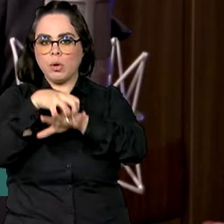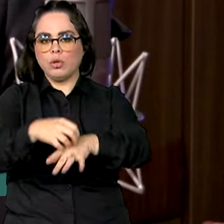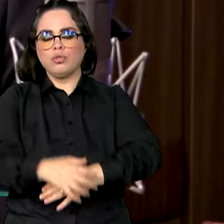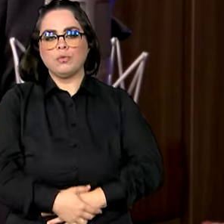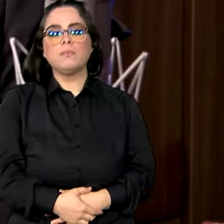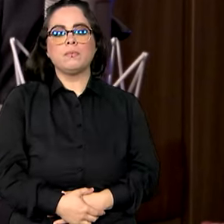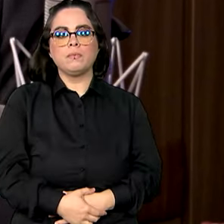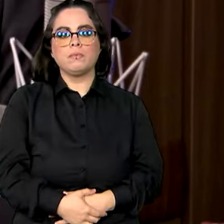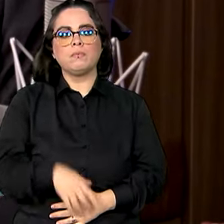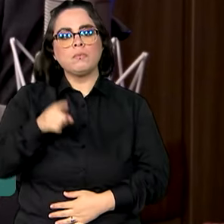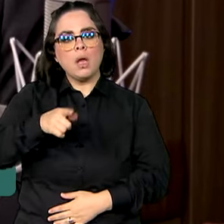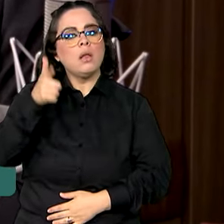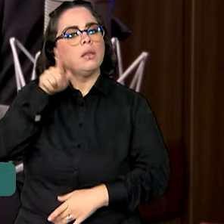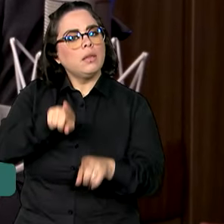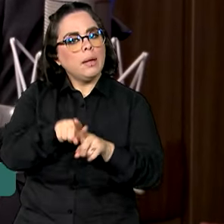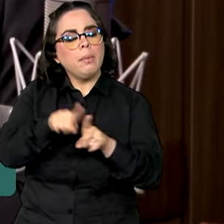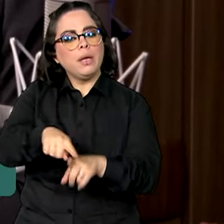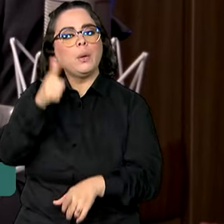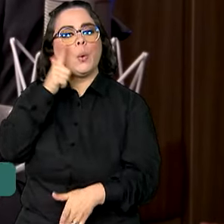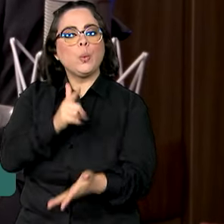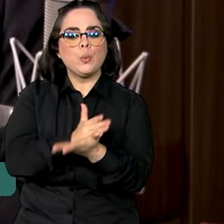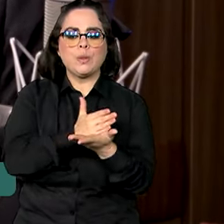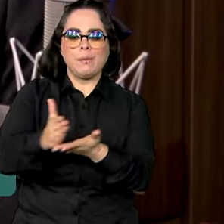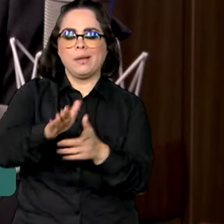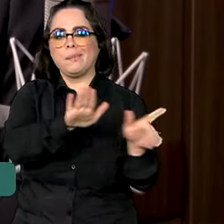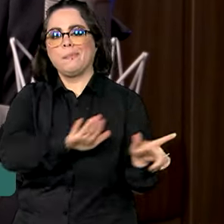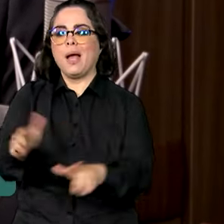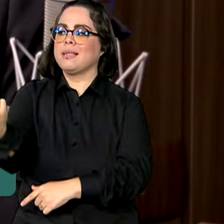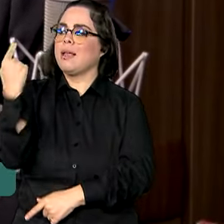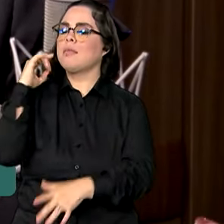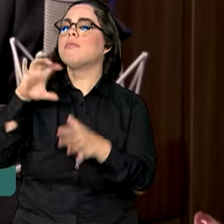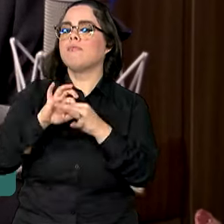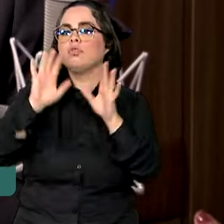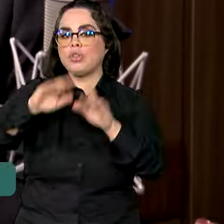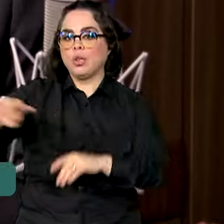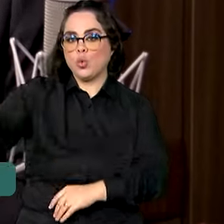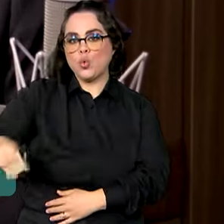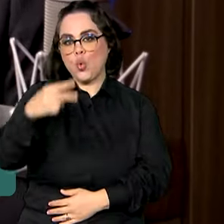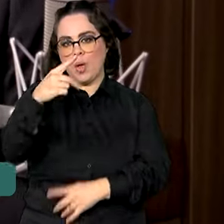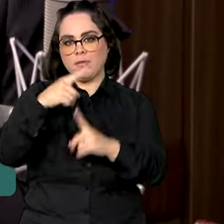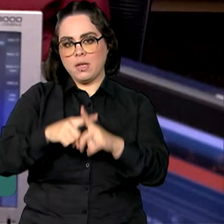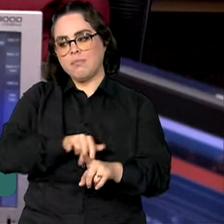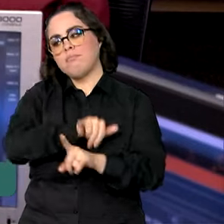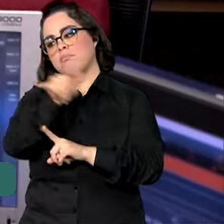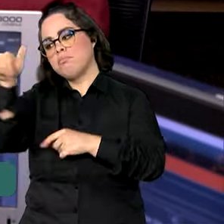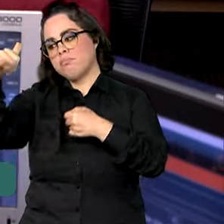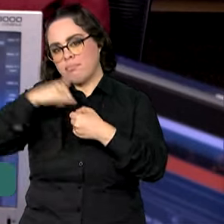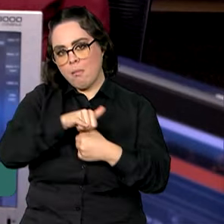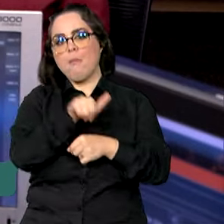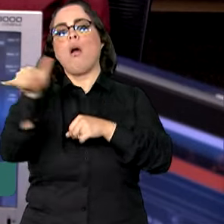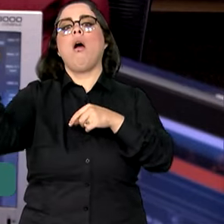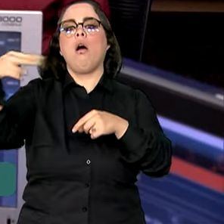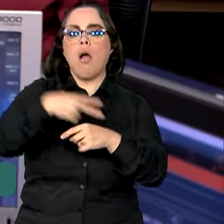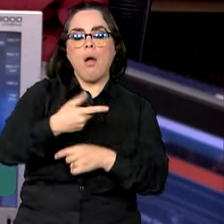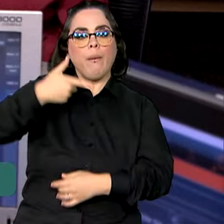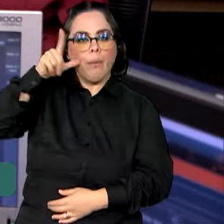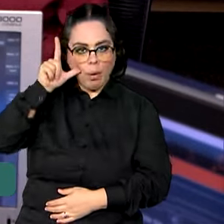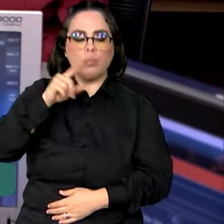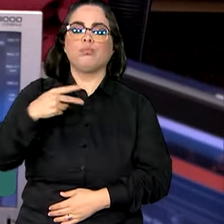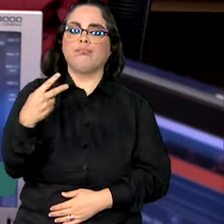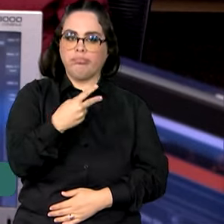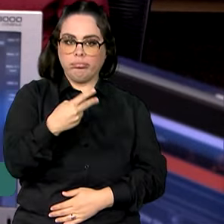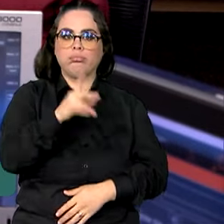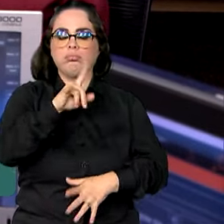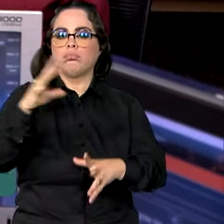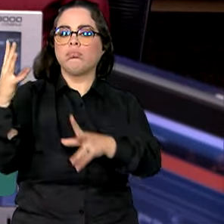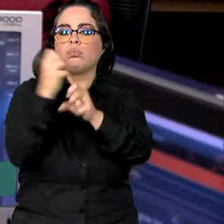vez começamos também na semana passada, já fizemos dois voos, você mencionou, chegou ontem o segundo voo, no